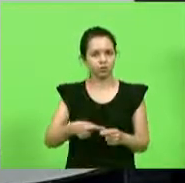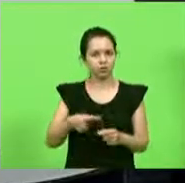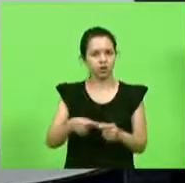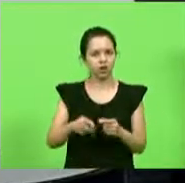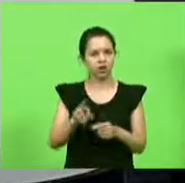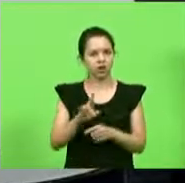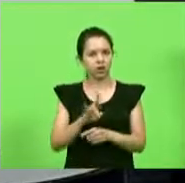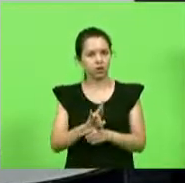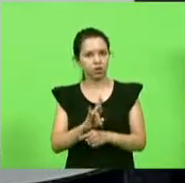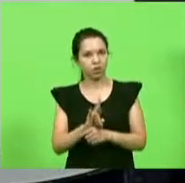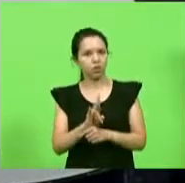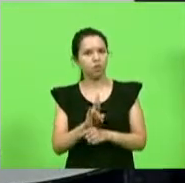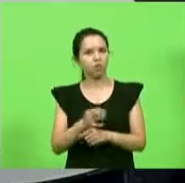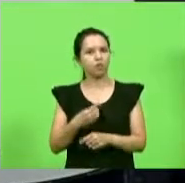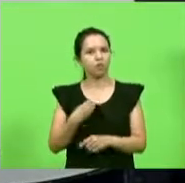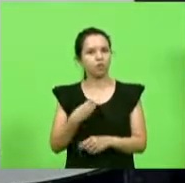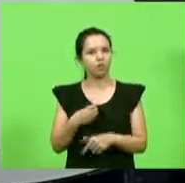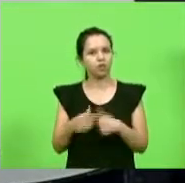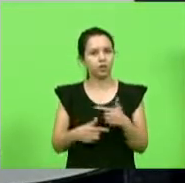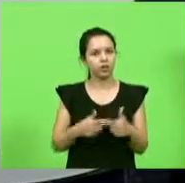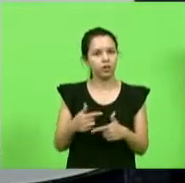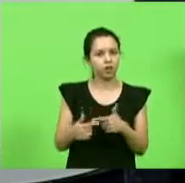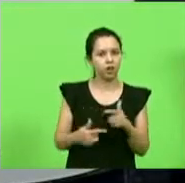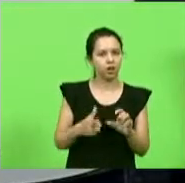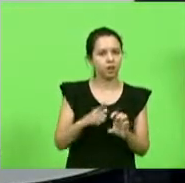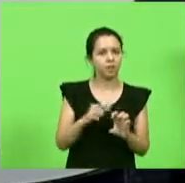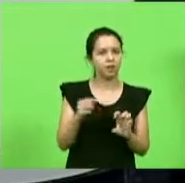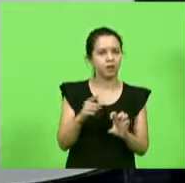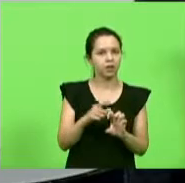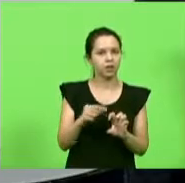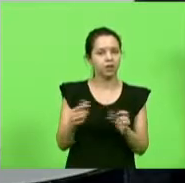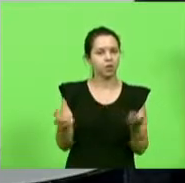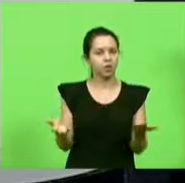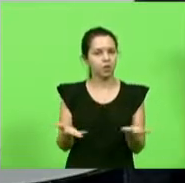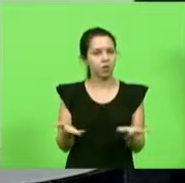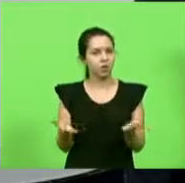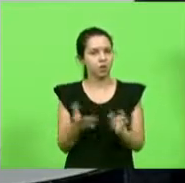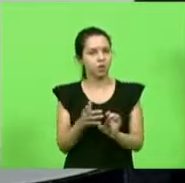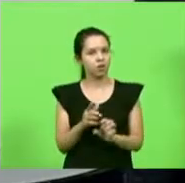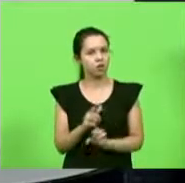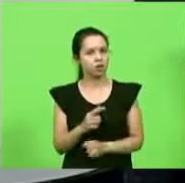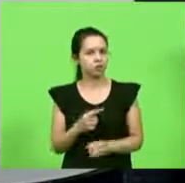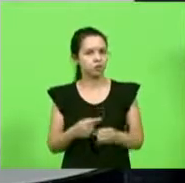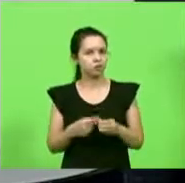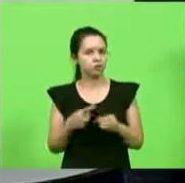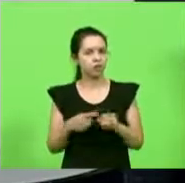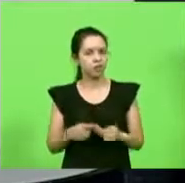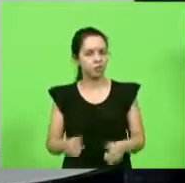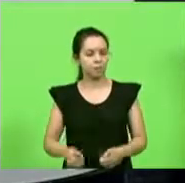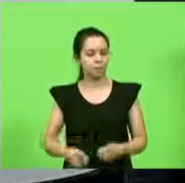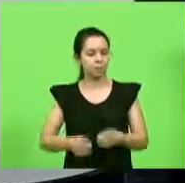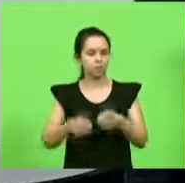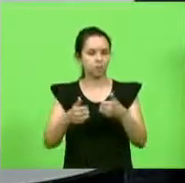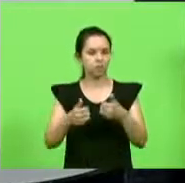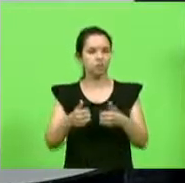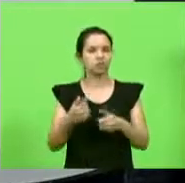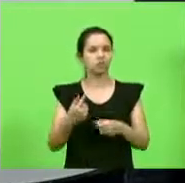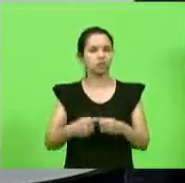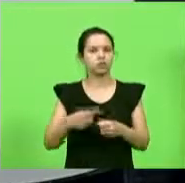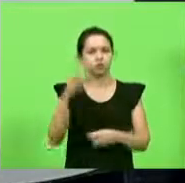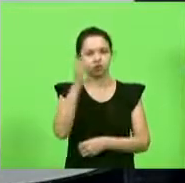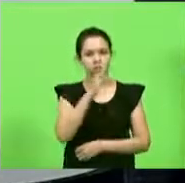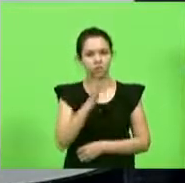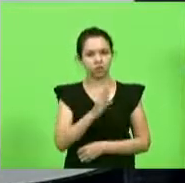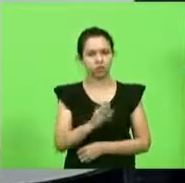trabalhar para empreender e que fazem dessa cidade uma das melhores cidades do Brasil para se viver